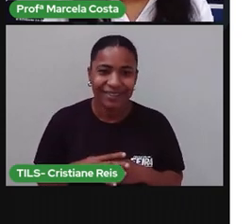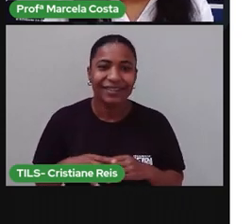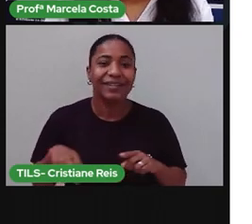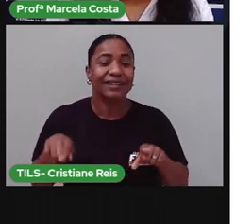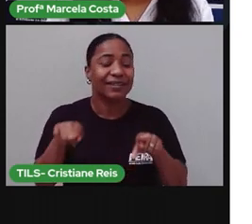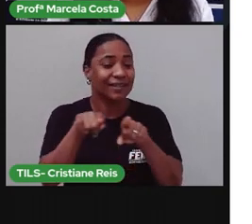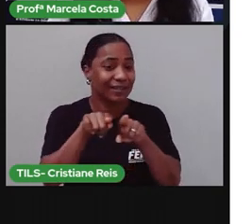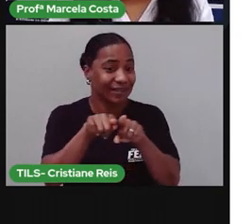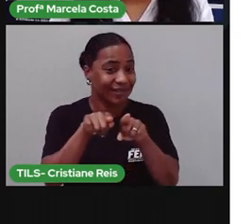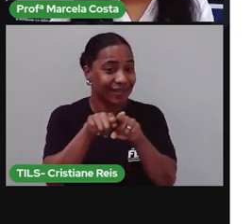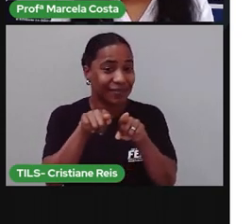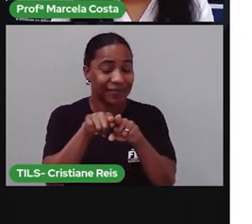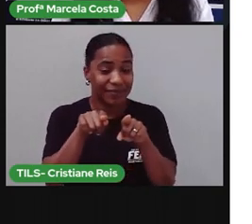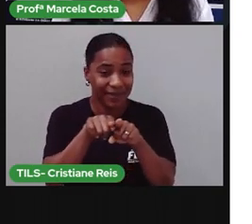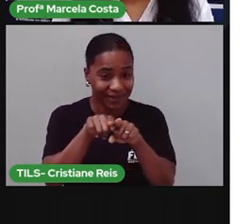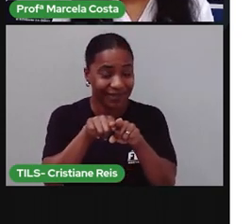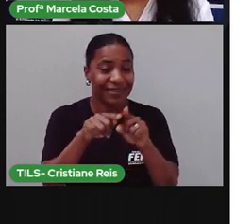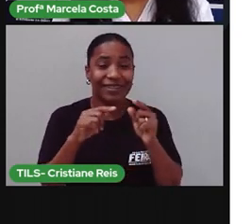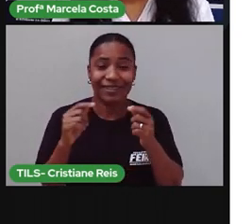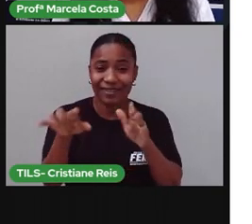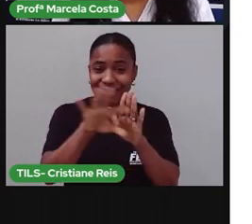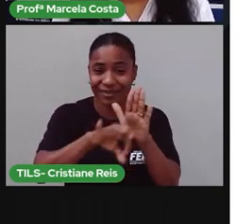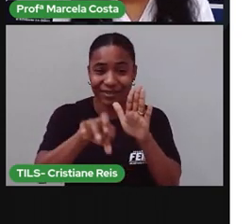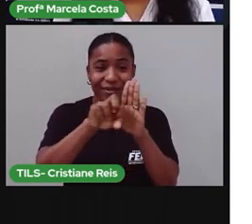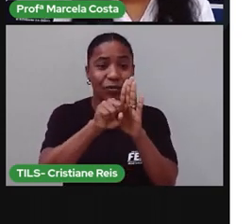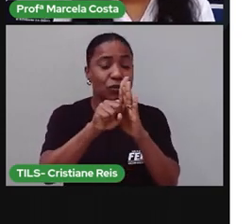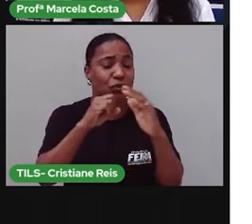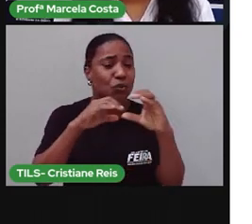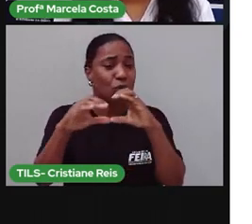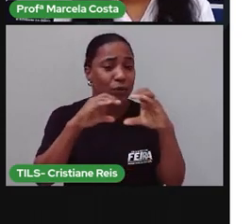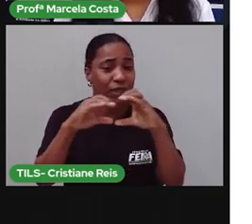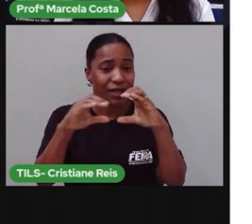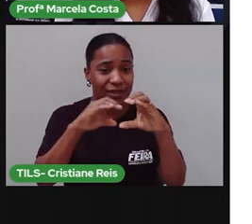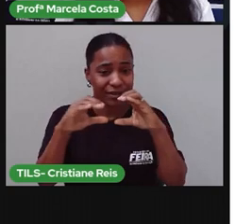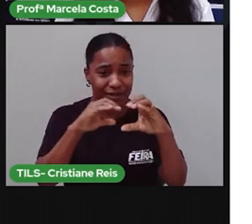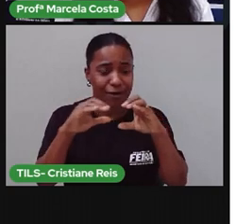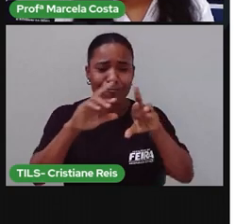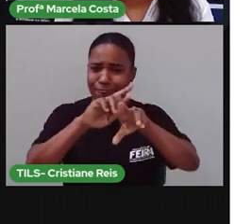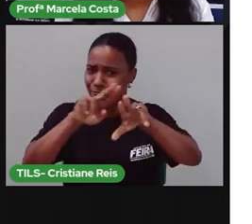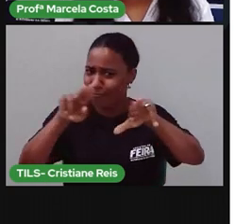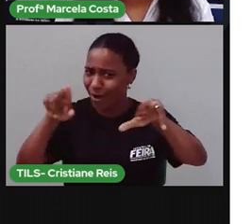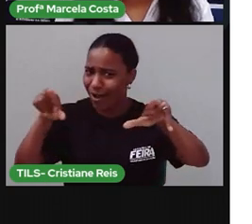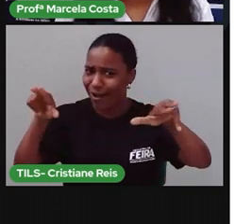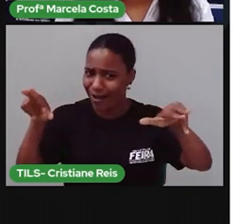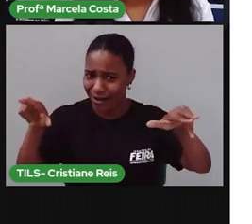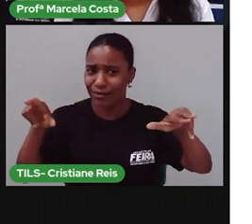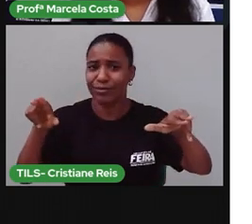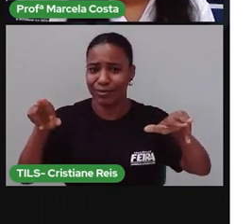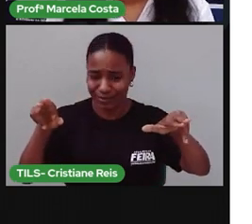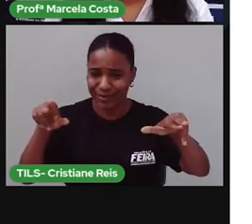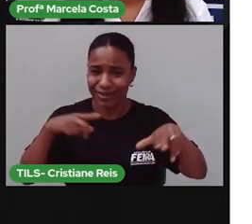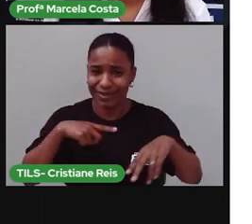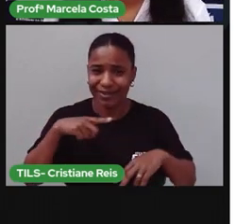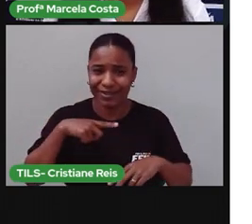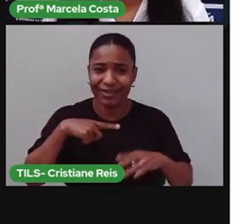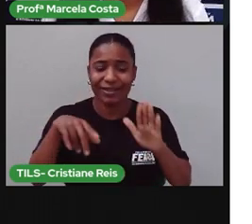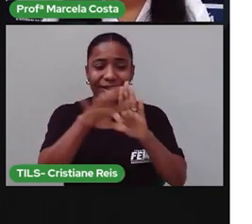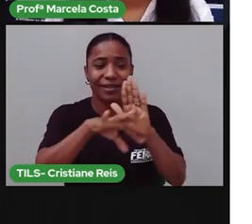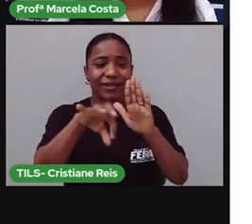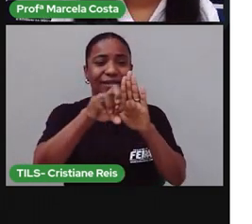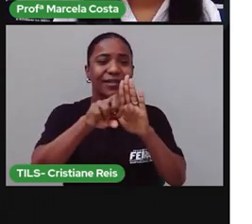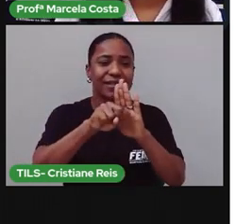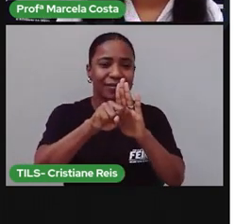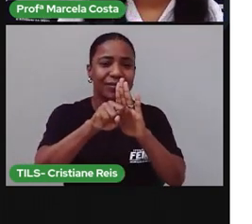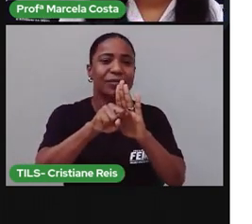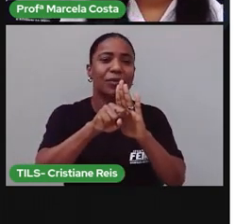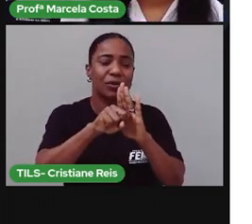tem símbolos de comunicação. Então, através de símbolos universais, tá? Aqueles símbolos que